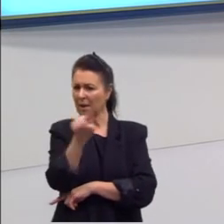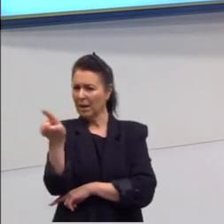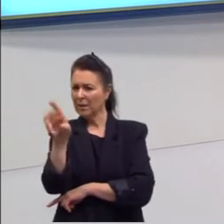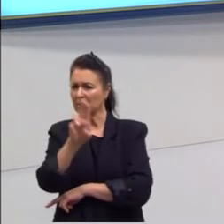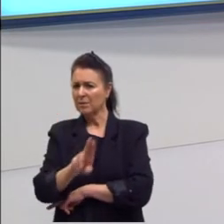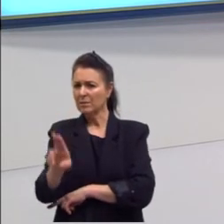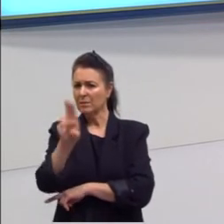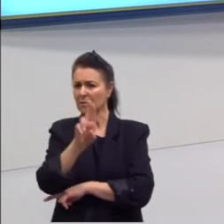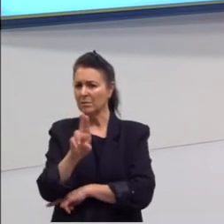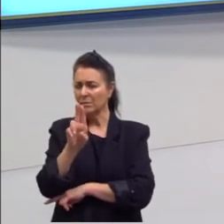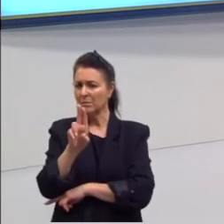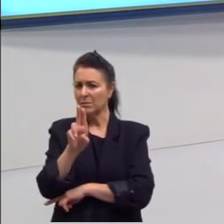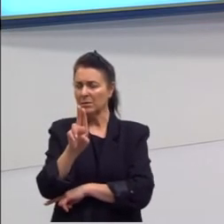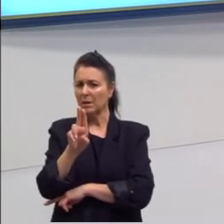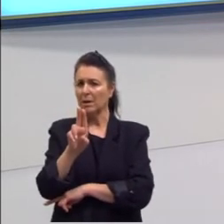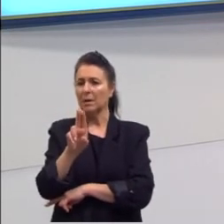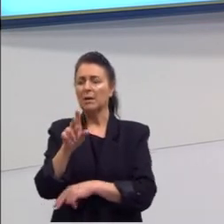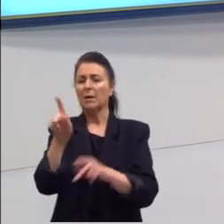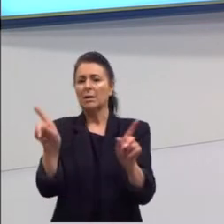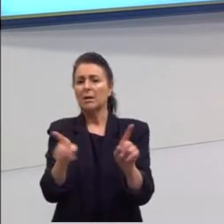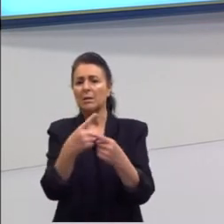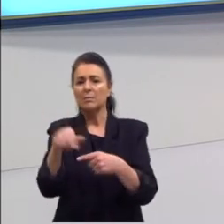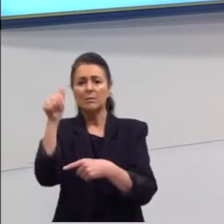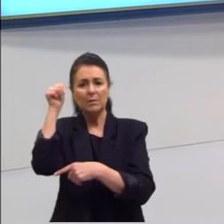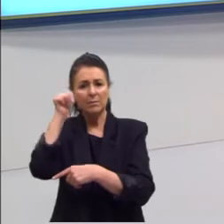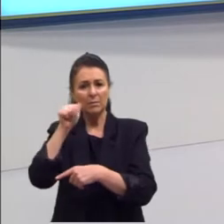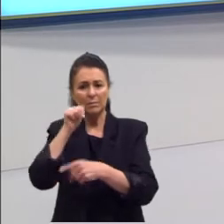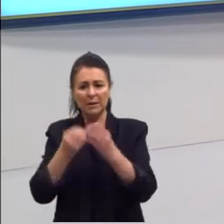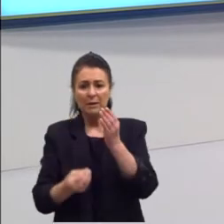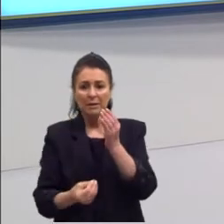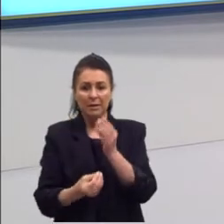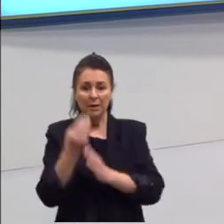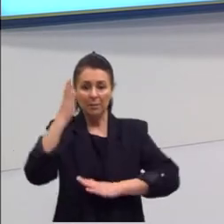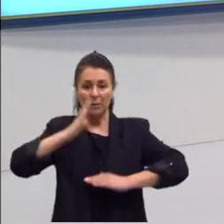Mulheres como base para criar essa construção.